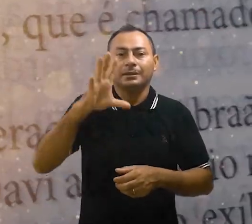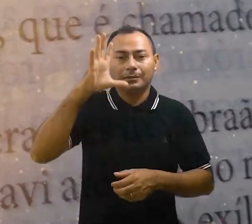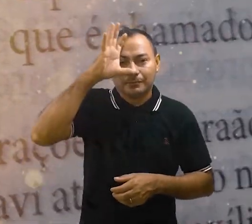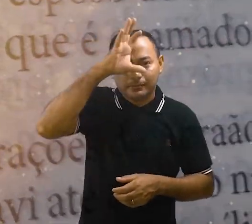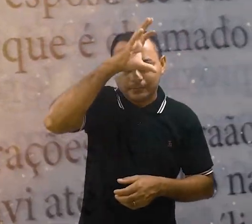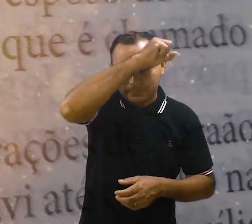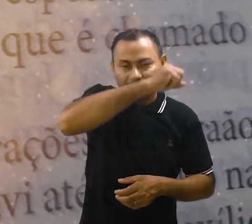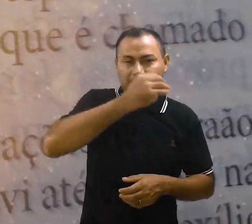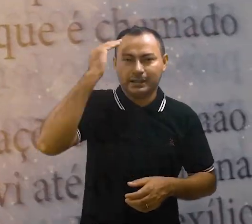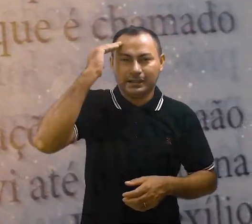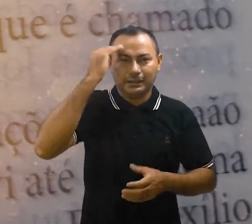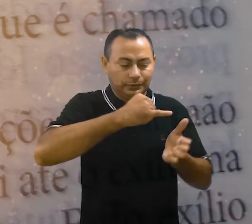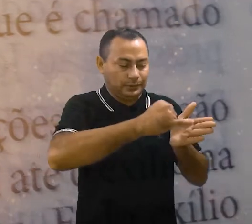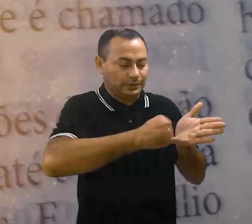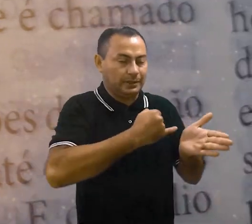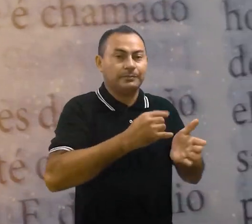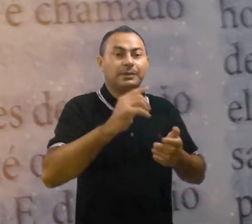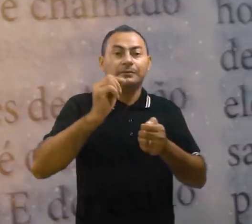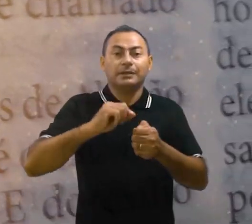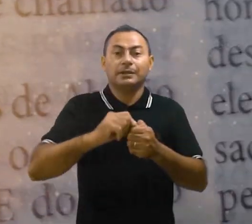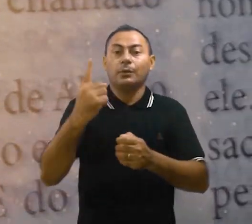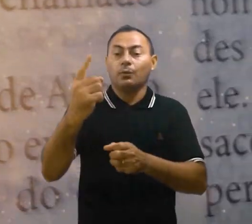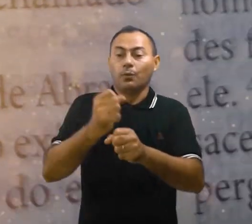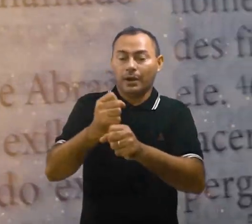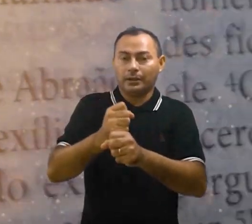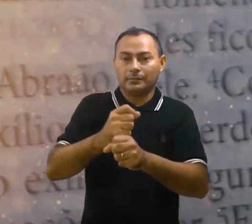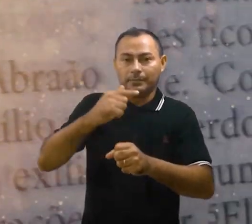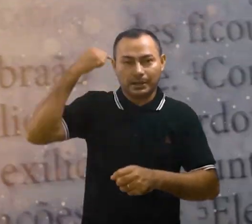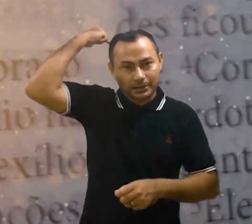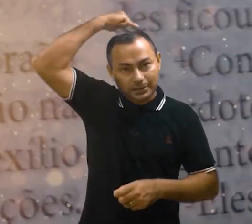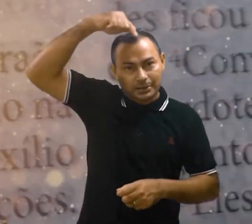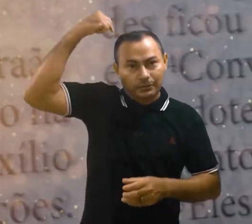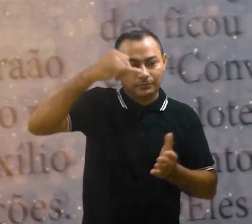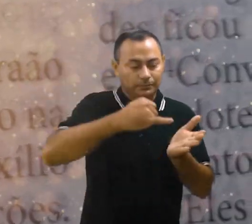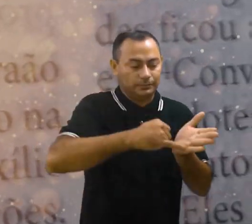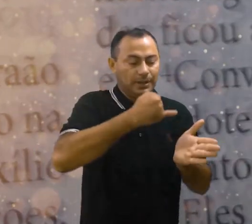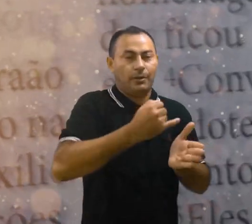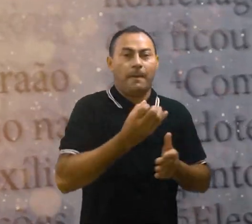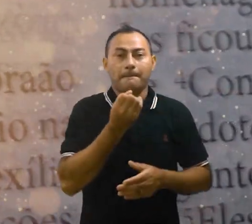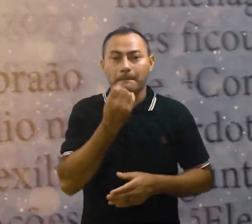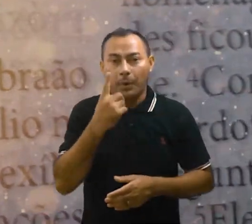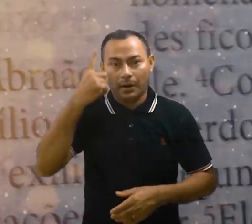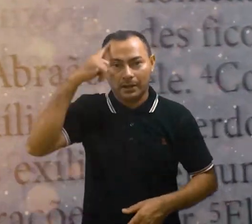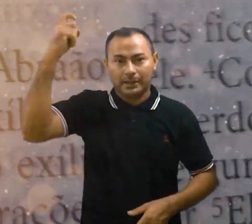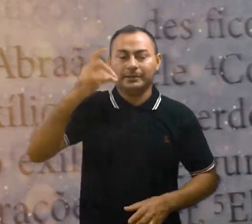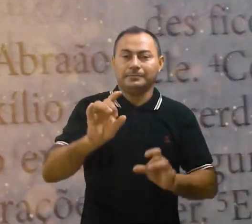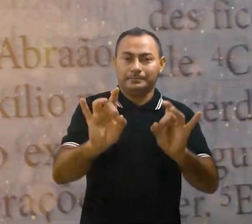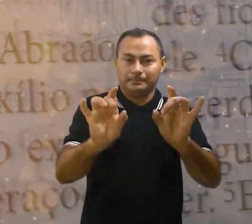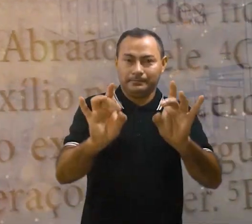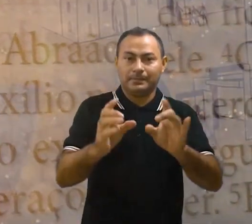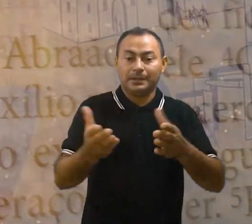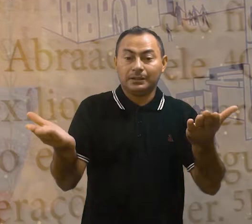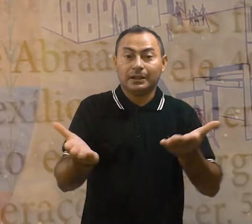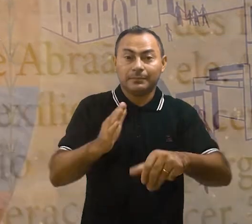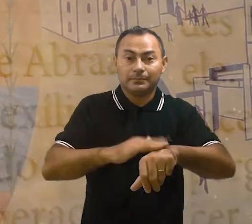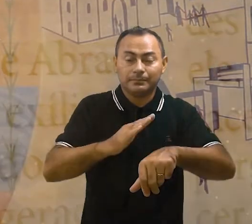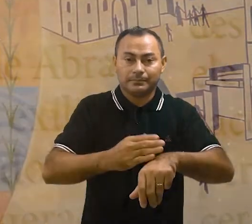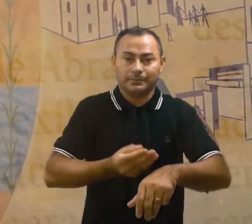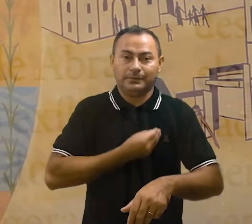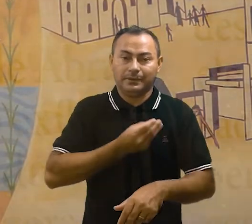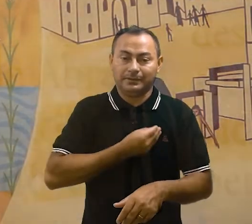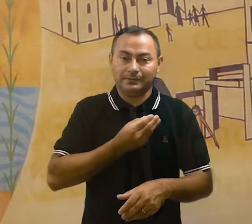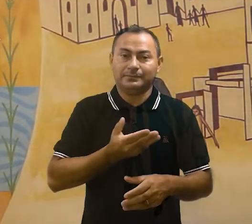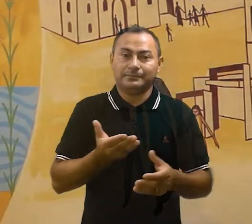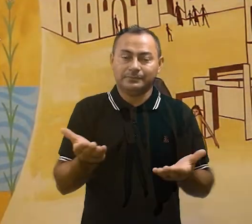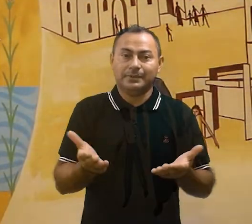compreender José e fazer um ano para José parece ser uma boa ideia, especialmente nessa época